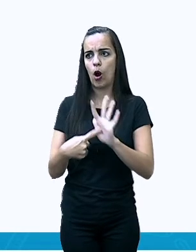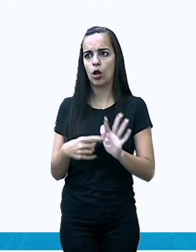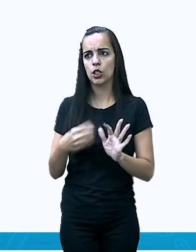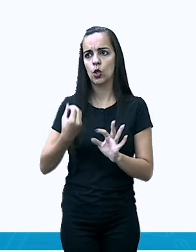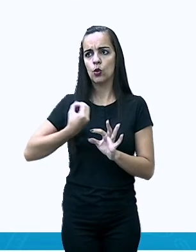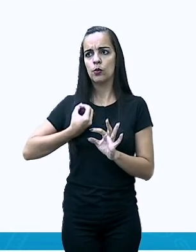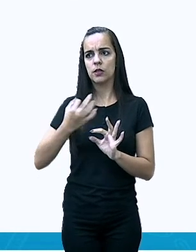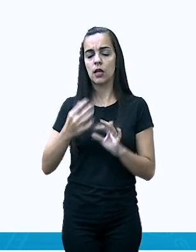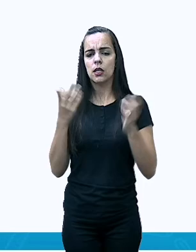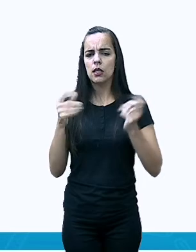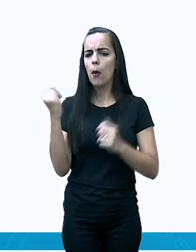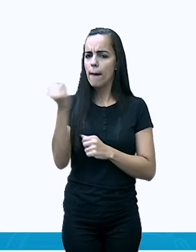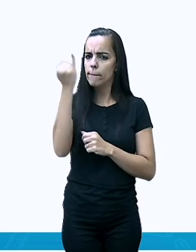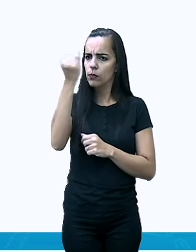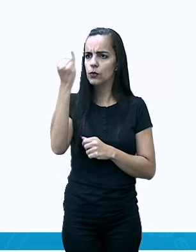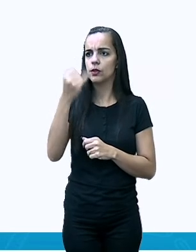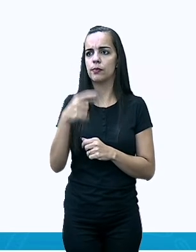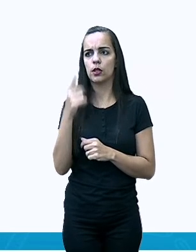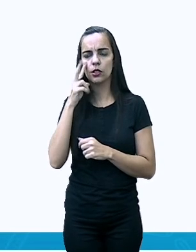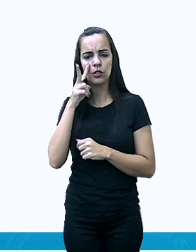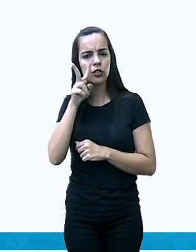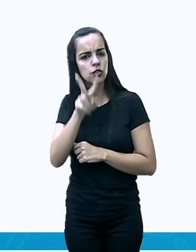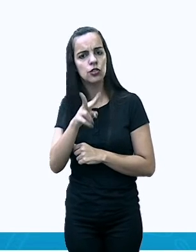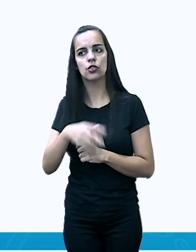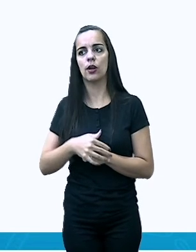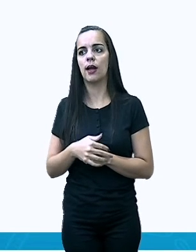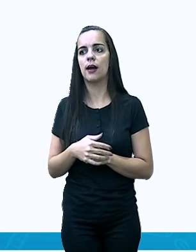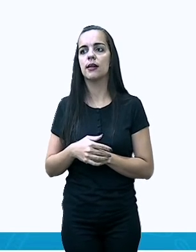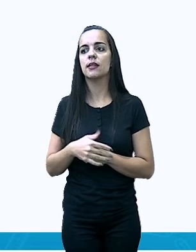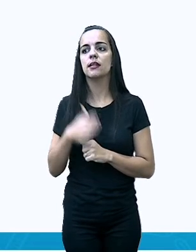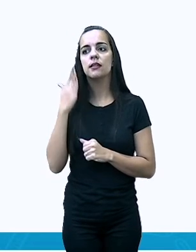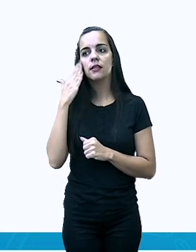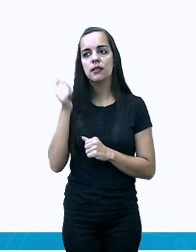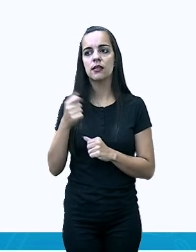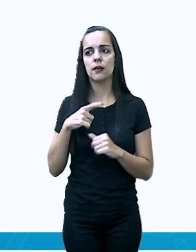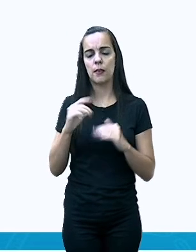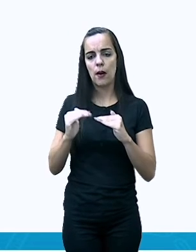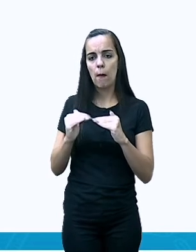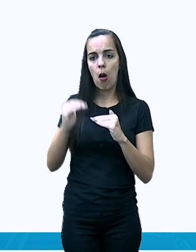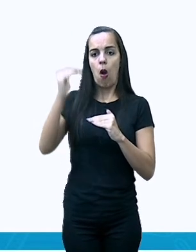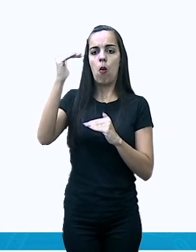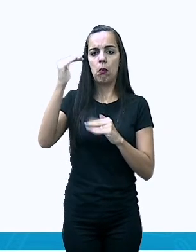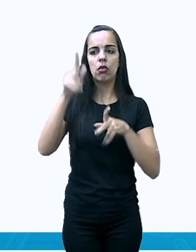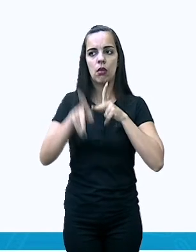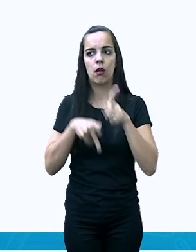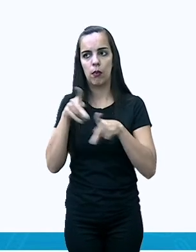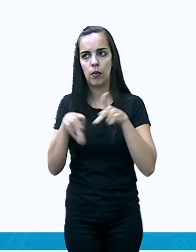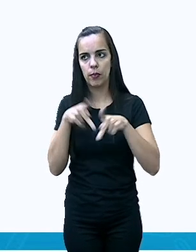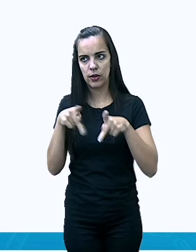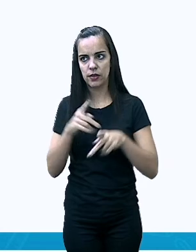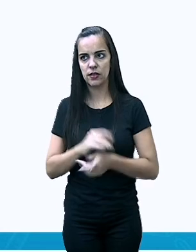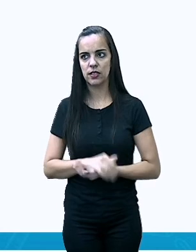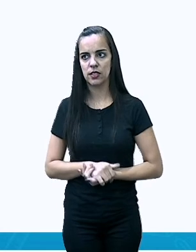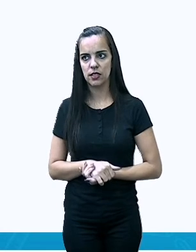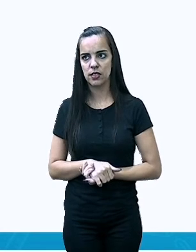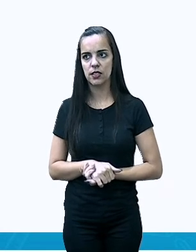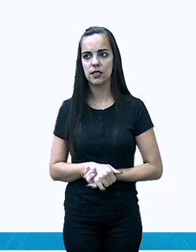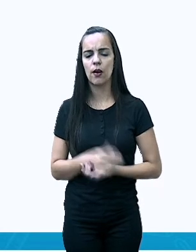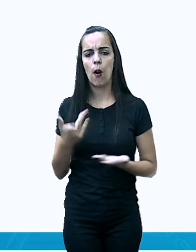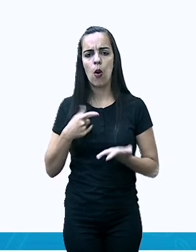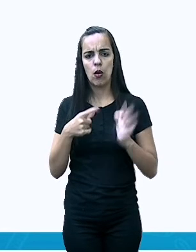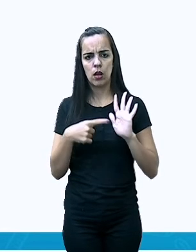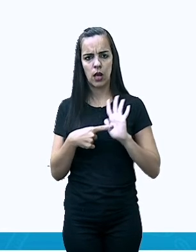isso é importante, tá? Não estou colocando o número errado, aumentando a população do Brasil, não. Os dados atuais